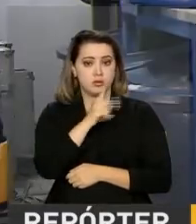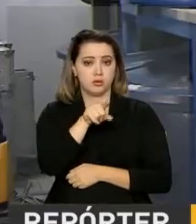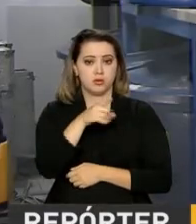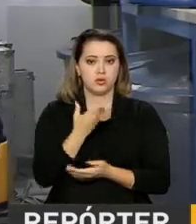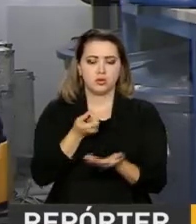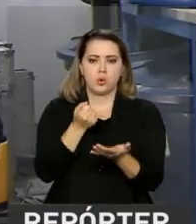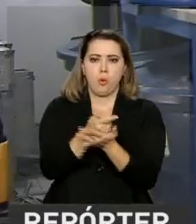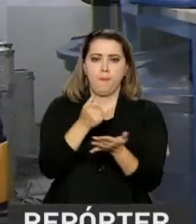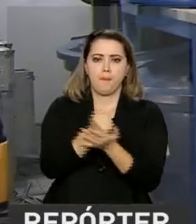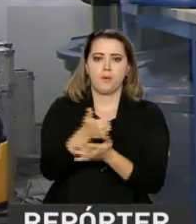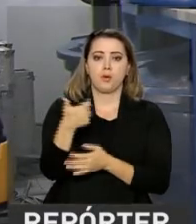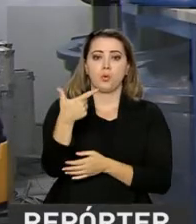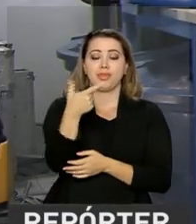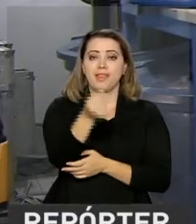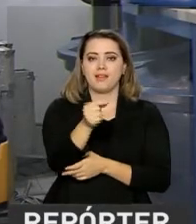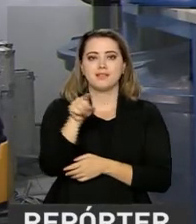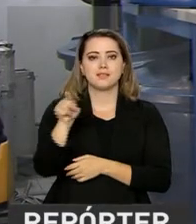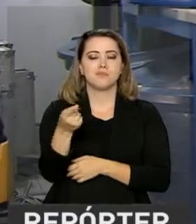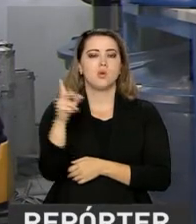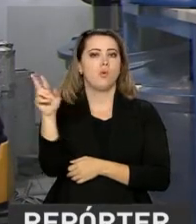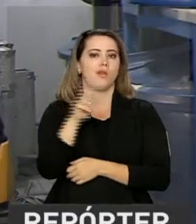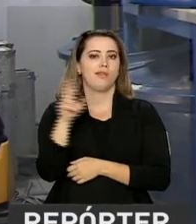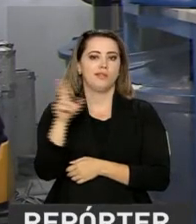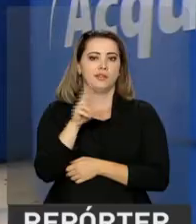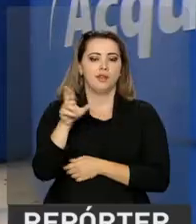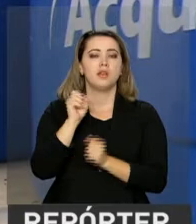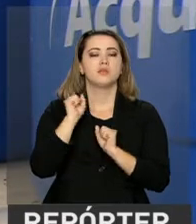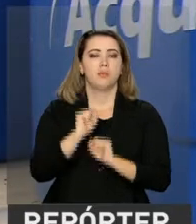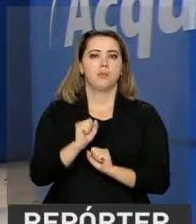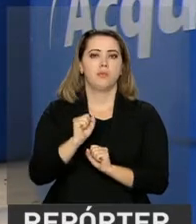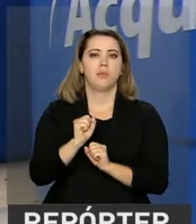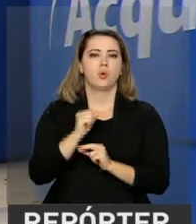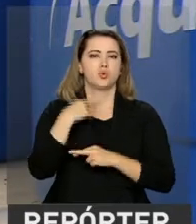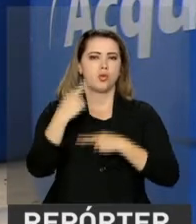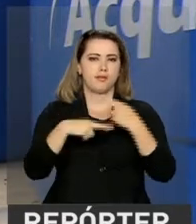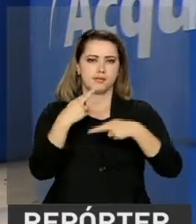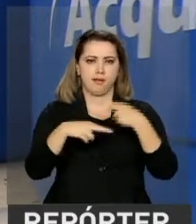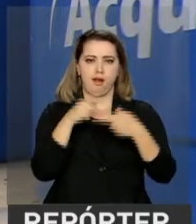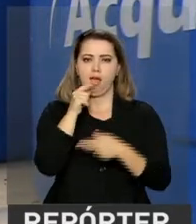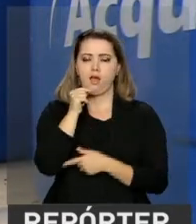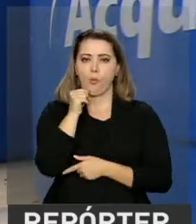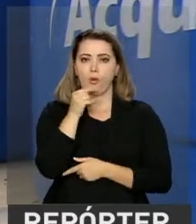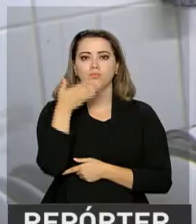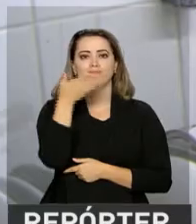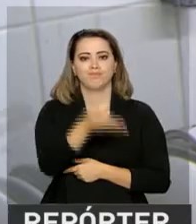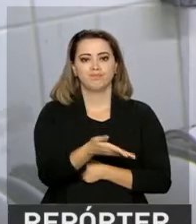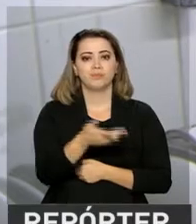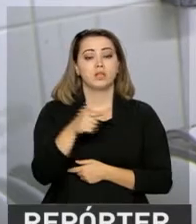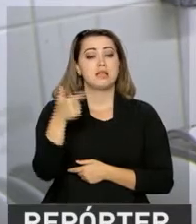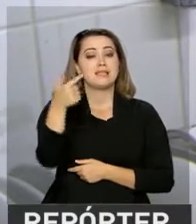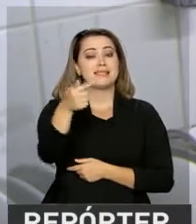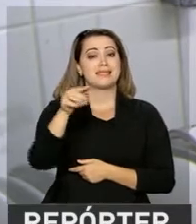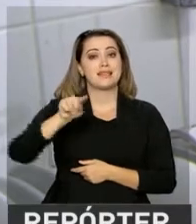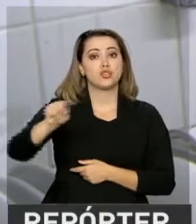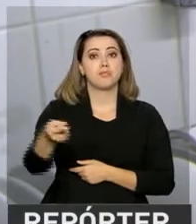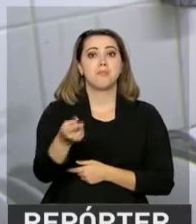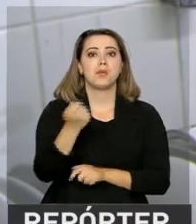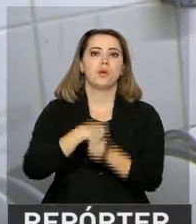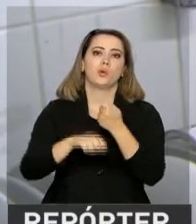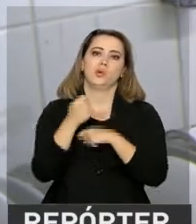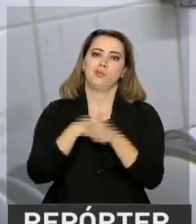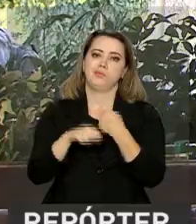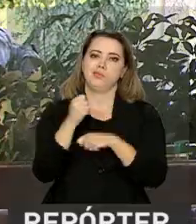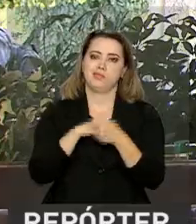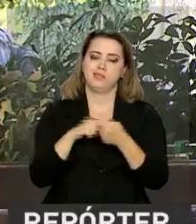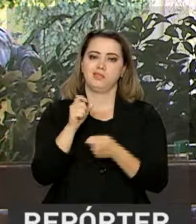10 mil reais para montar uma estrutura de reaproveitamento de água. O resultado? 7 mil litros de economia por